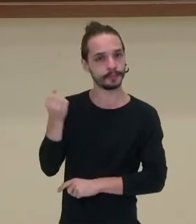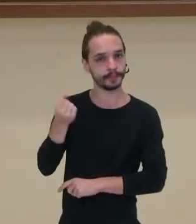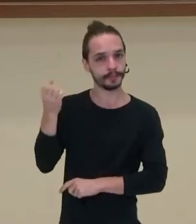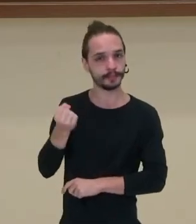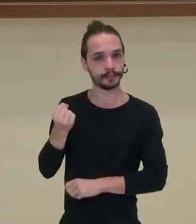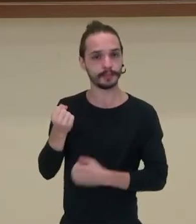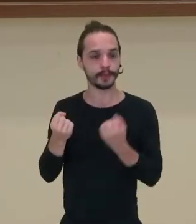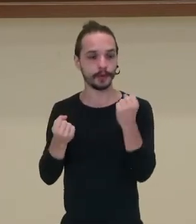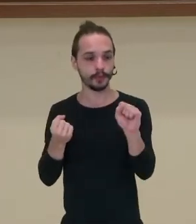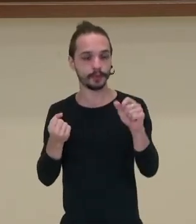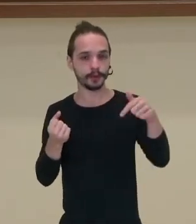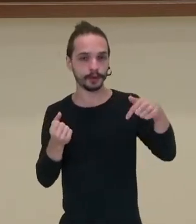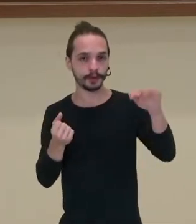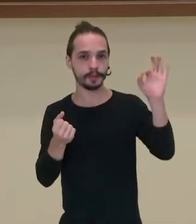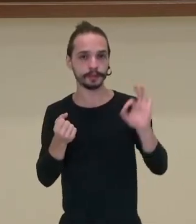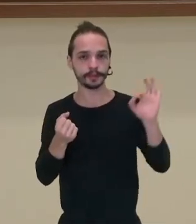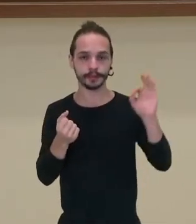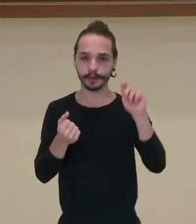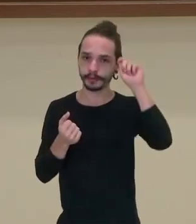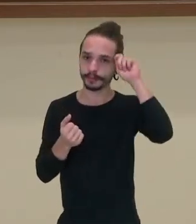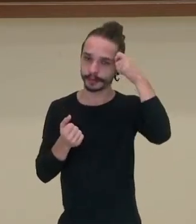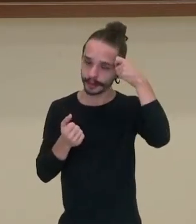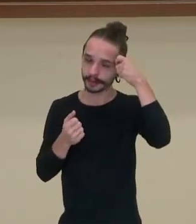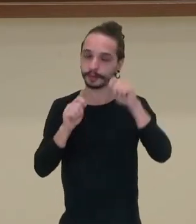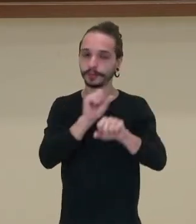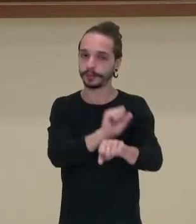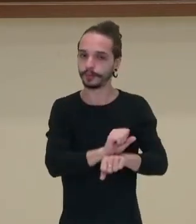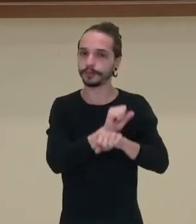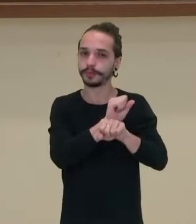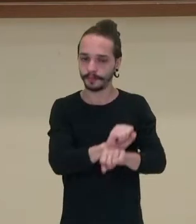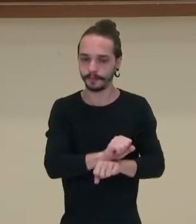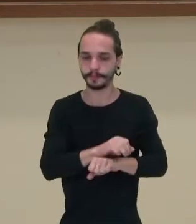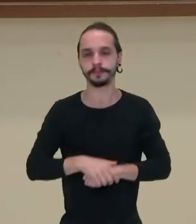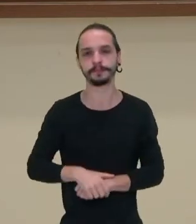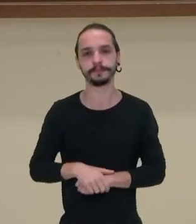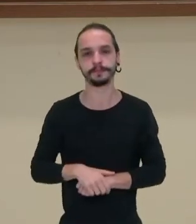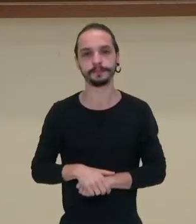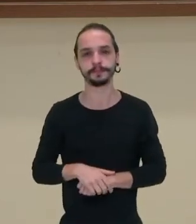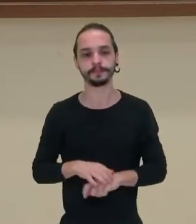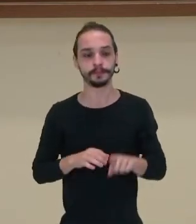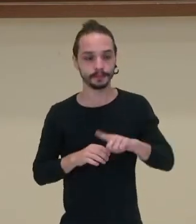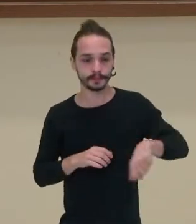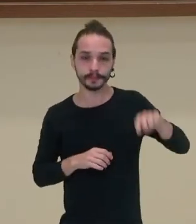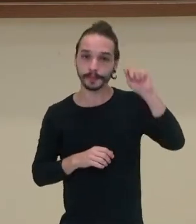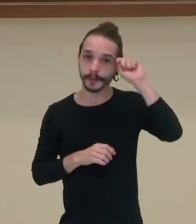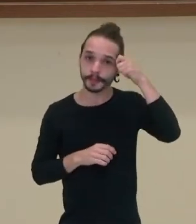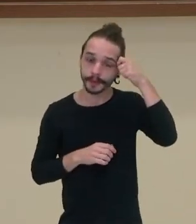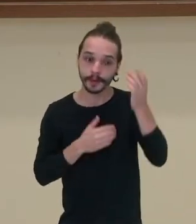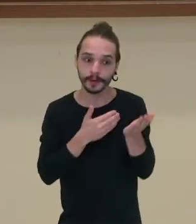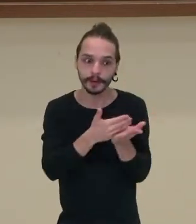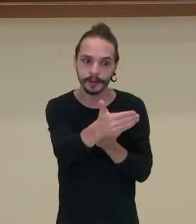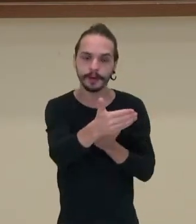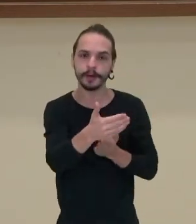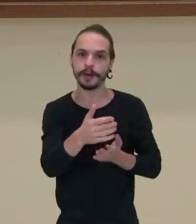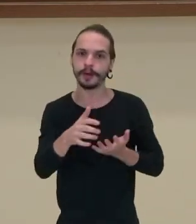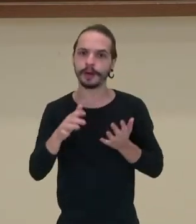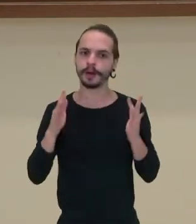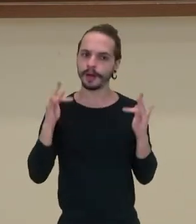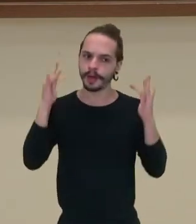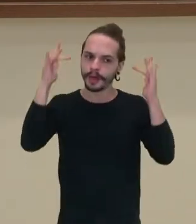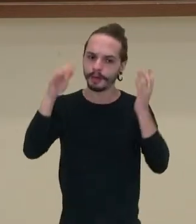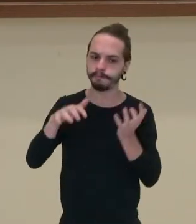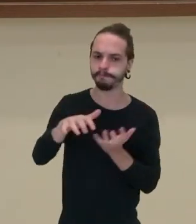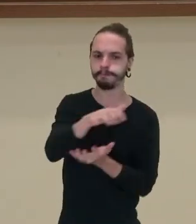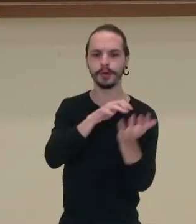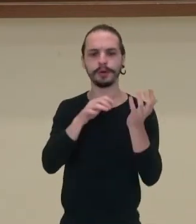87% eram pretos escravizados. E esses pretos começam a se revoltar. Por quê? Por conta dos